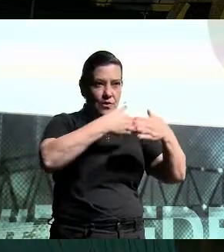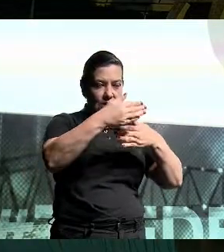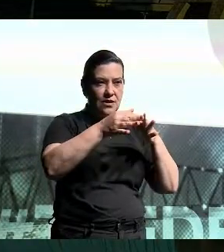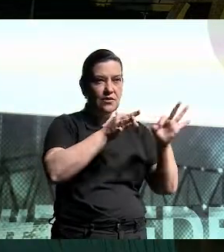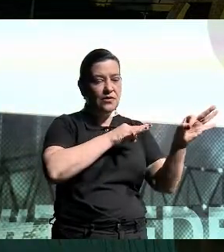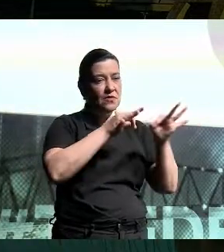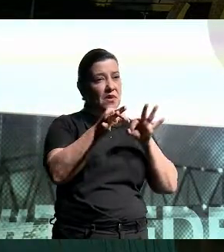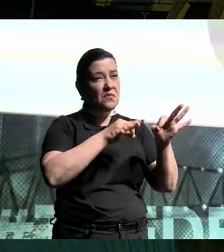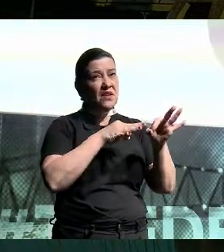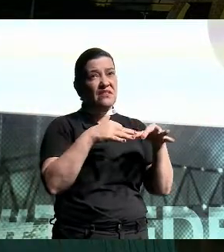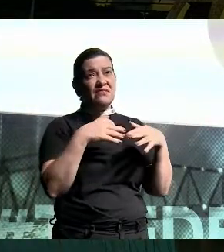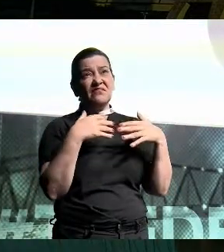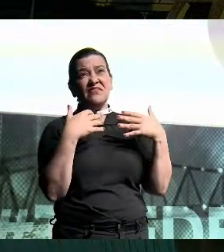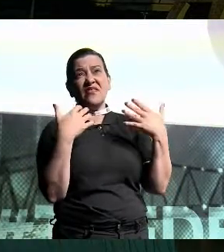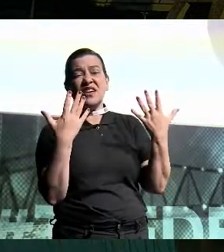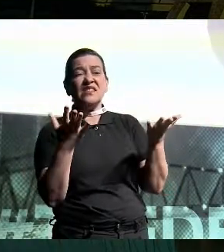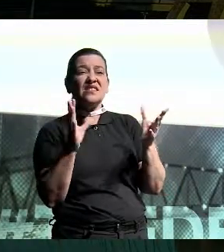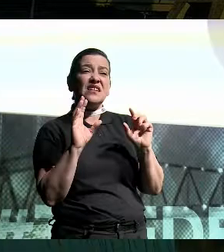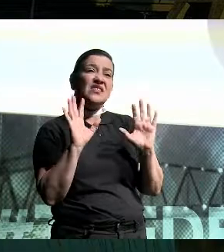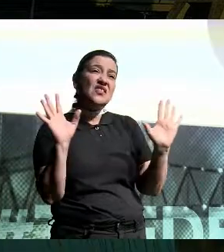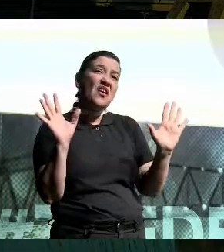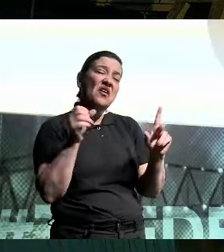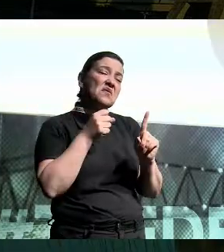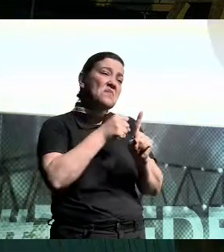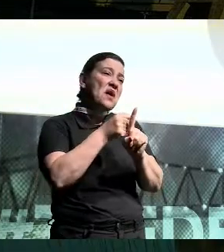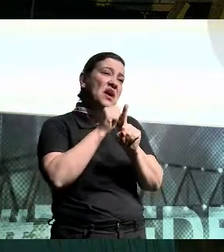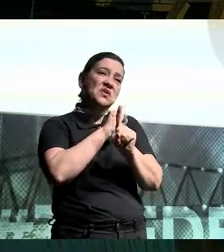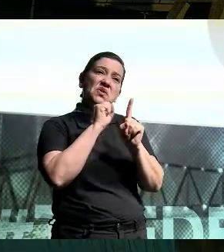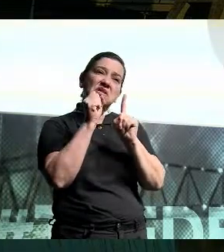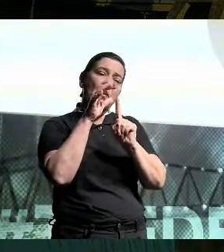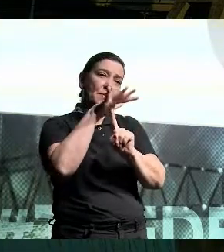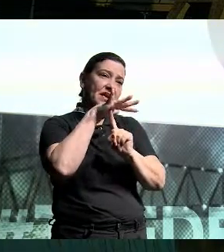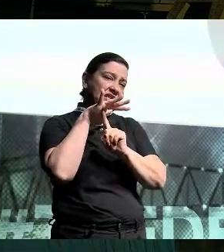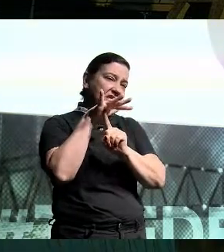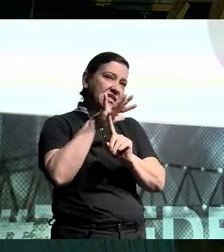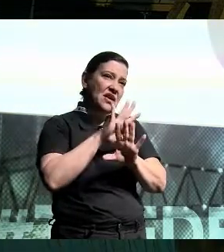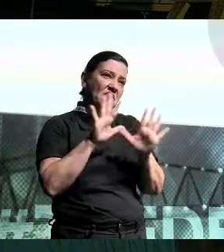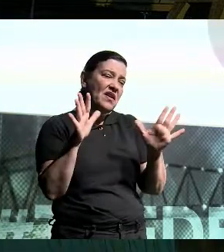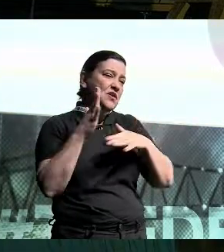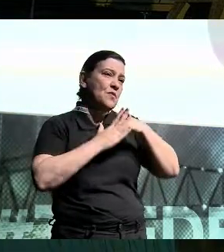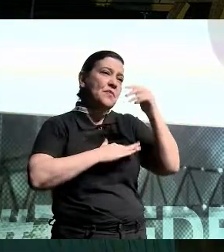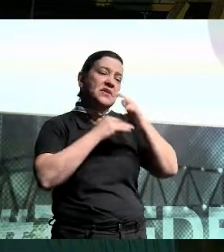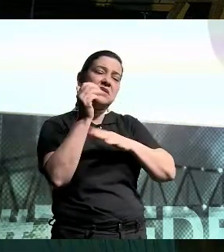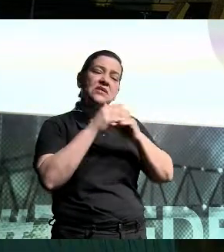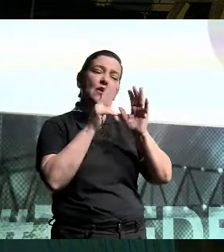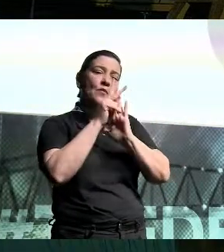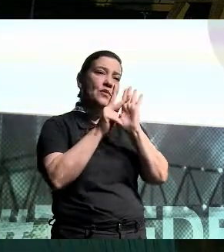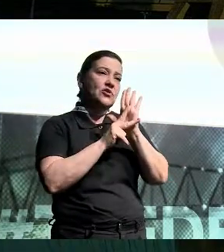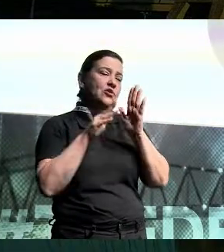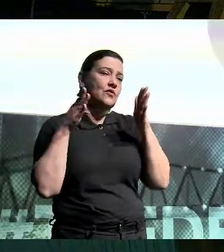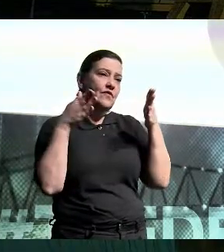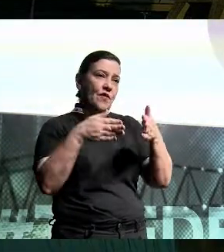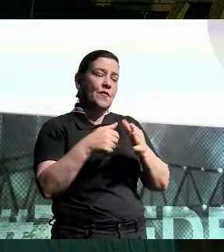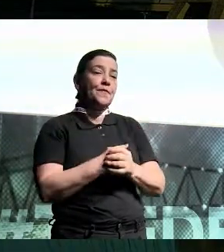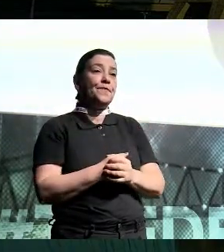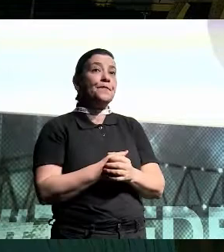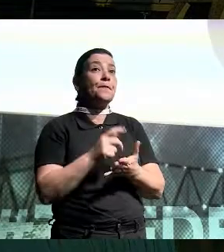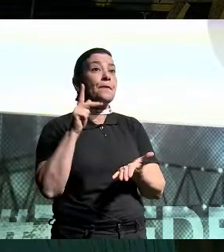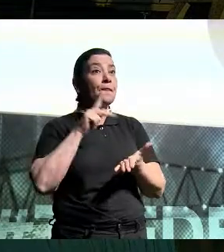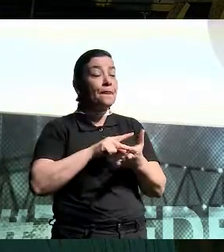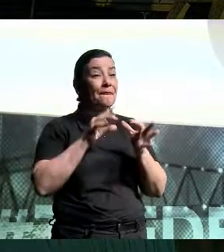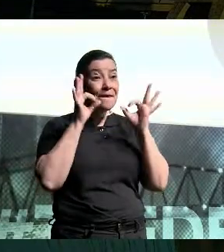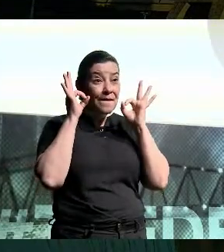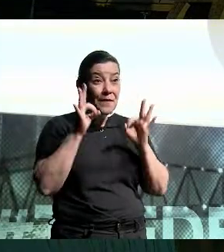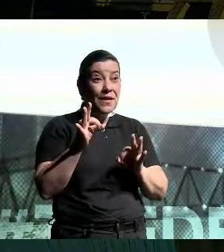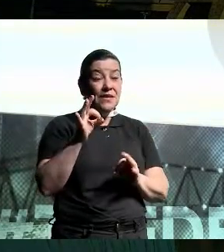fazendo, ele vai ser uma mitigação de impacto social, ambiental, por exemplo. Ele vai ser uma ação ou um projeto com esse foco. Se ele tiver os